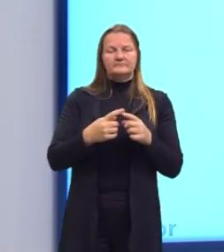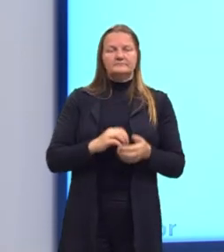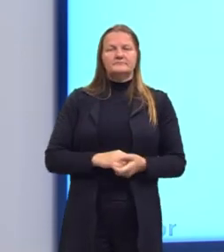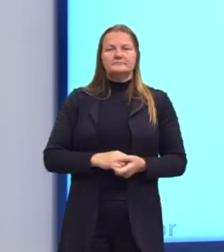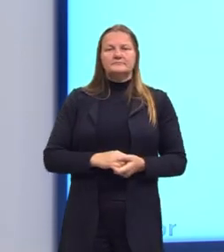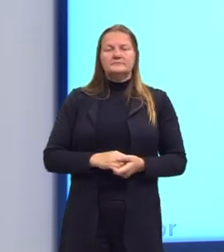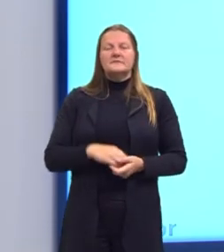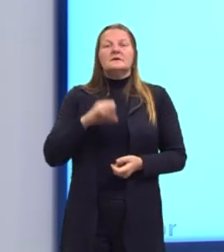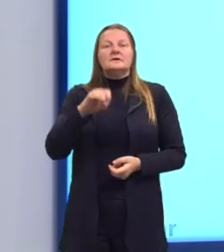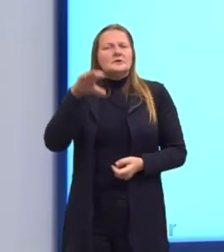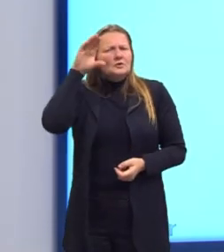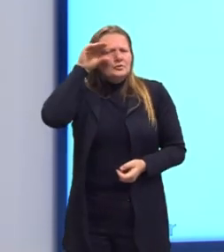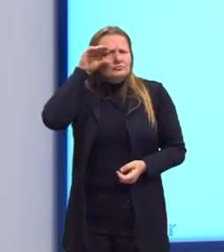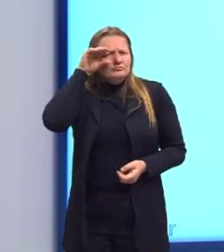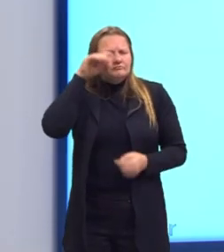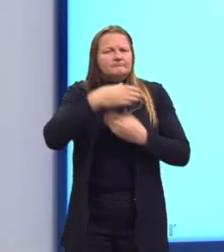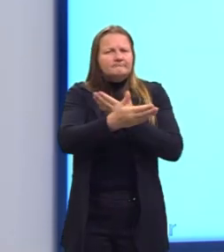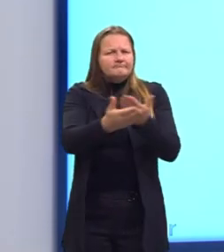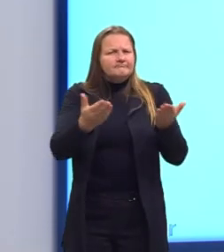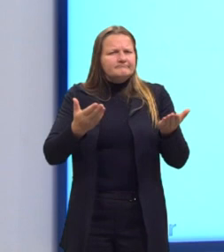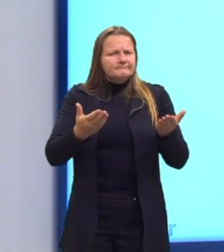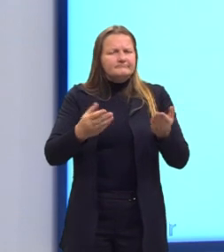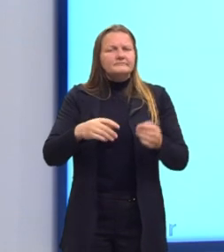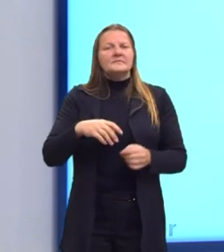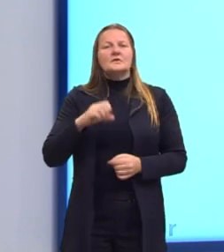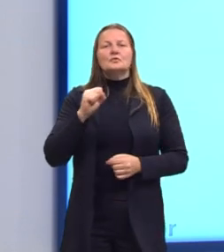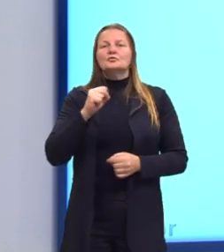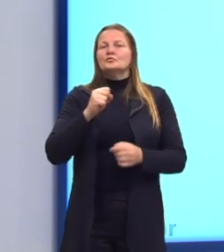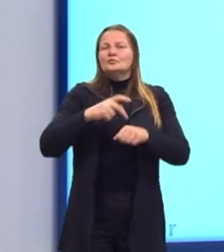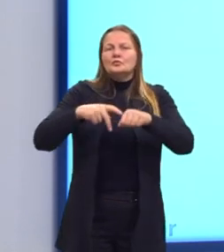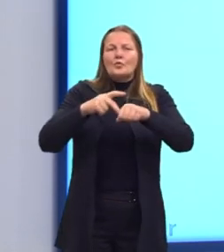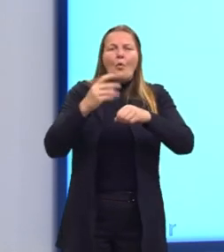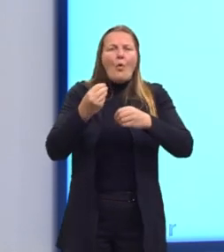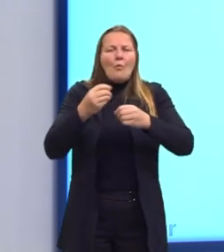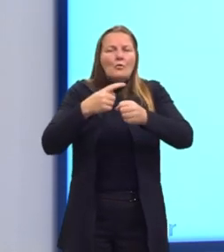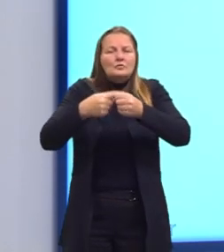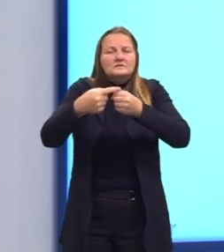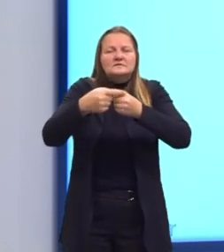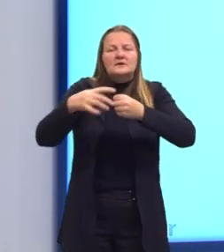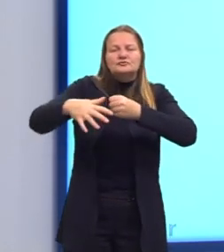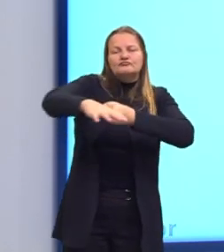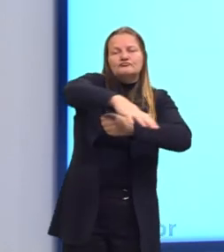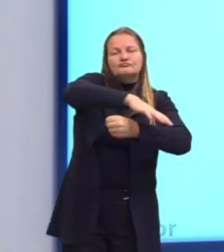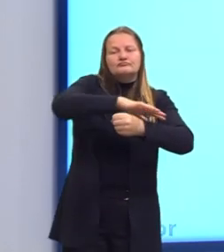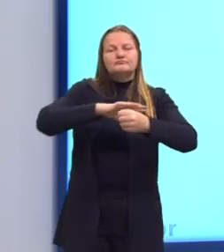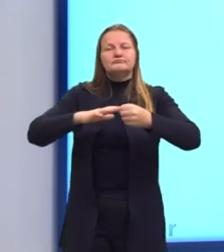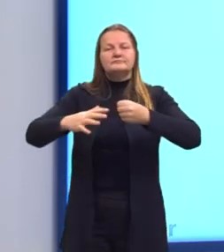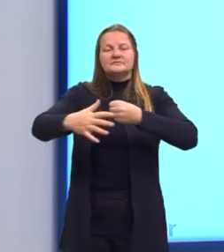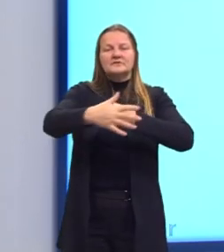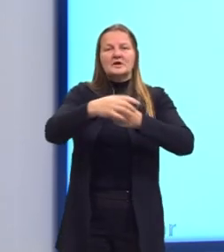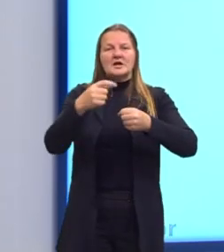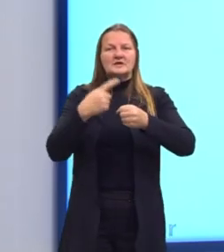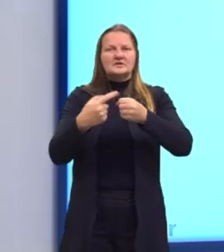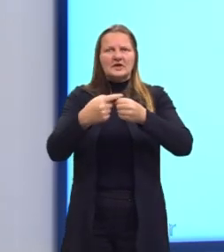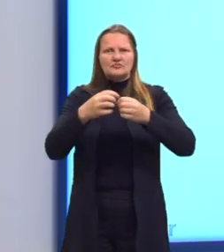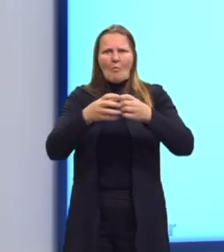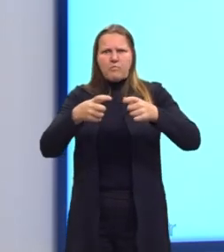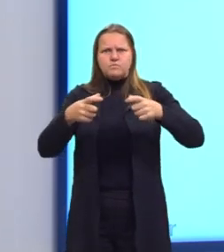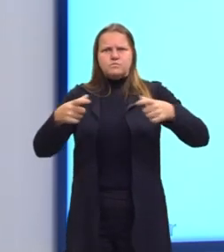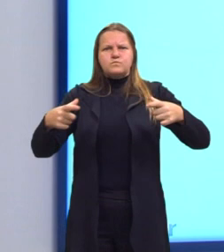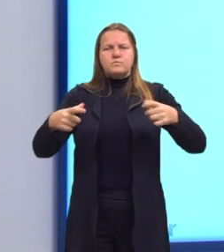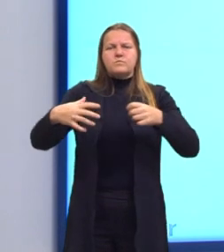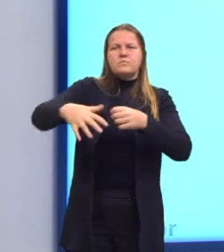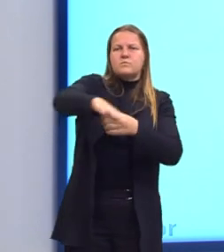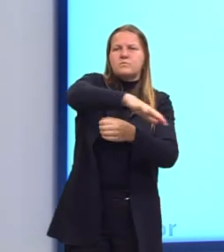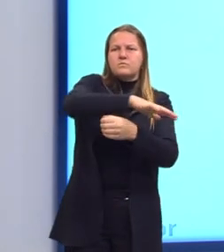Se nós observarmos, né? Os entornos das nossas cidades, principalmente as cidades maiores, sempre houve assim